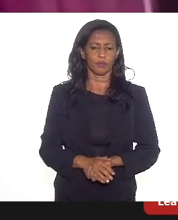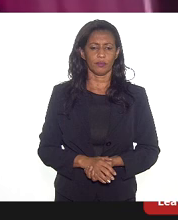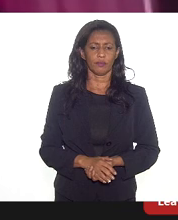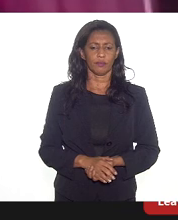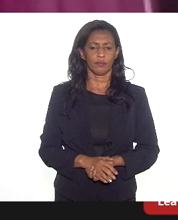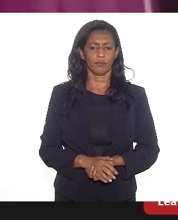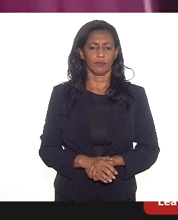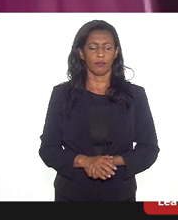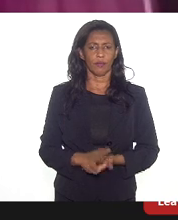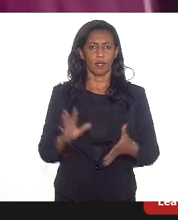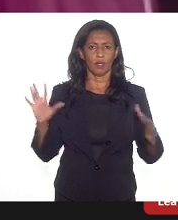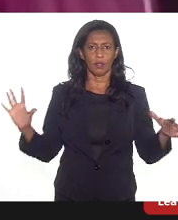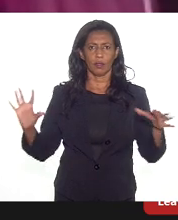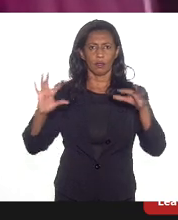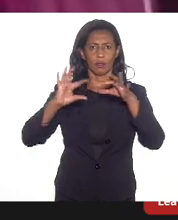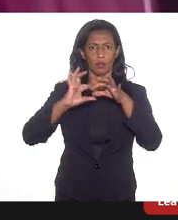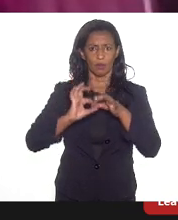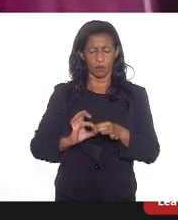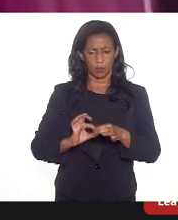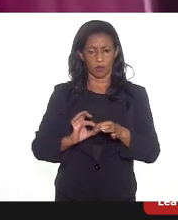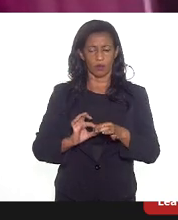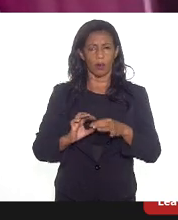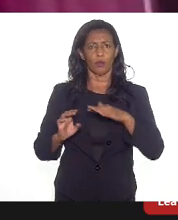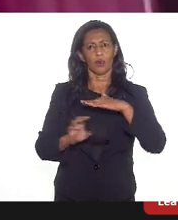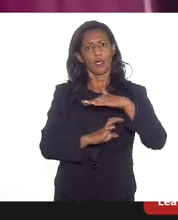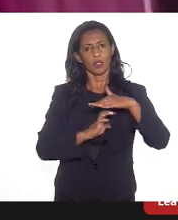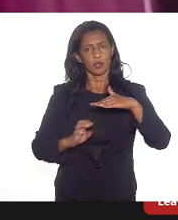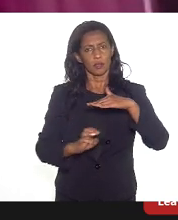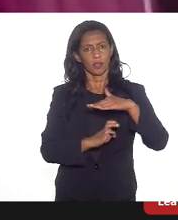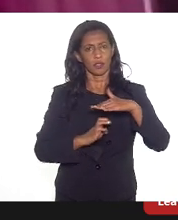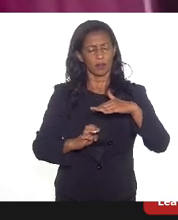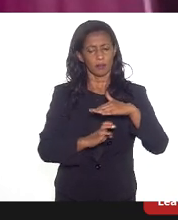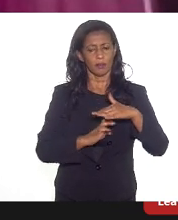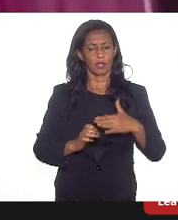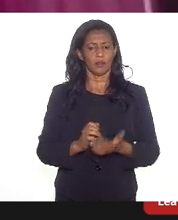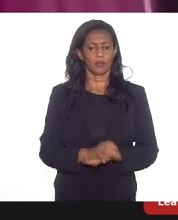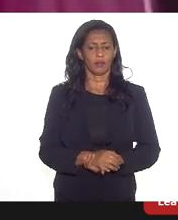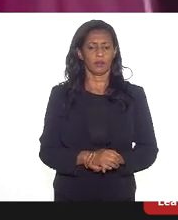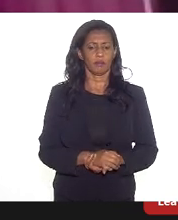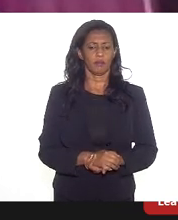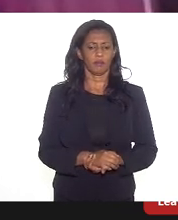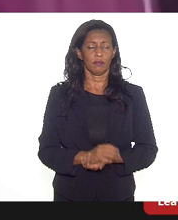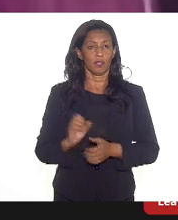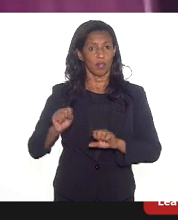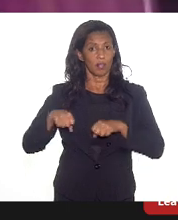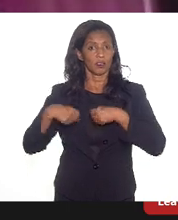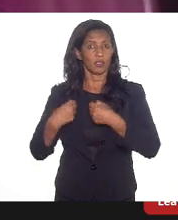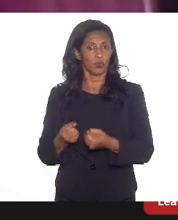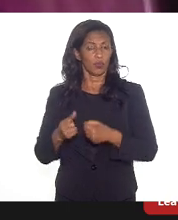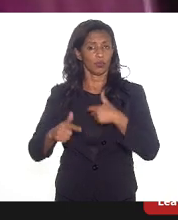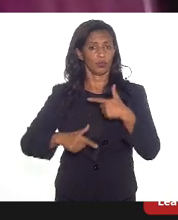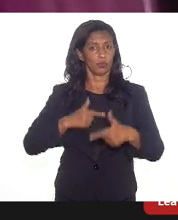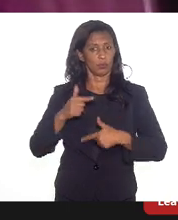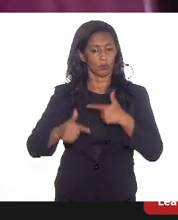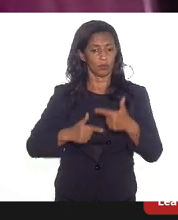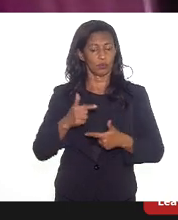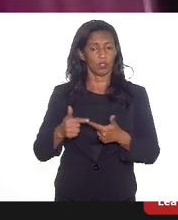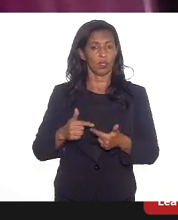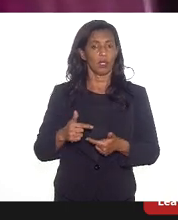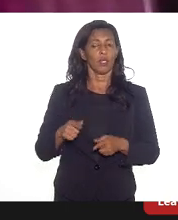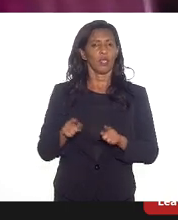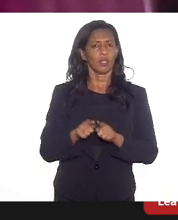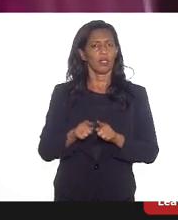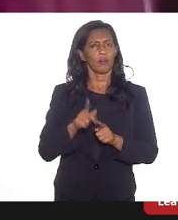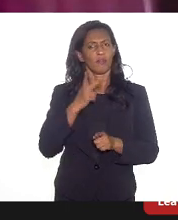realizar uma ponte de conexão entre as empresas que estão no seu déficit da força de trabalho e aqueles que estão no desemprego.